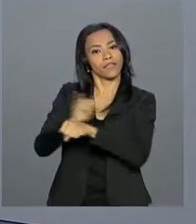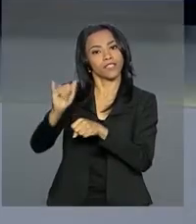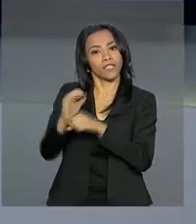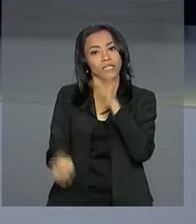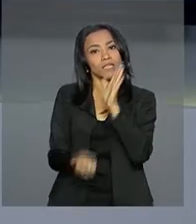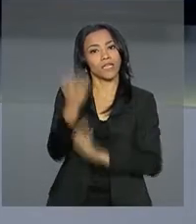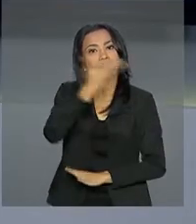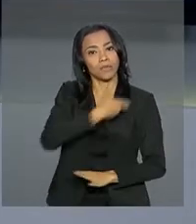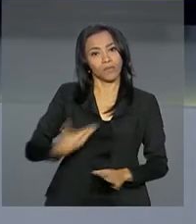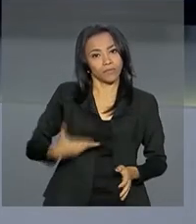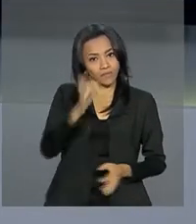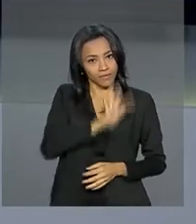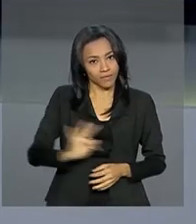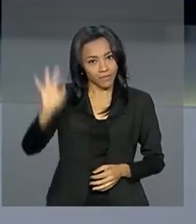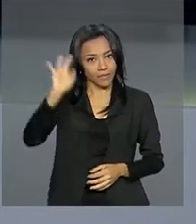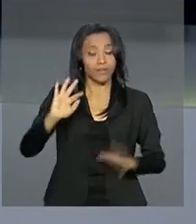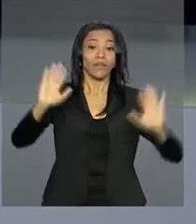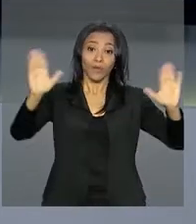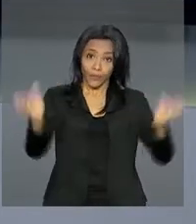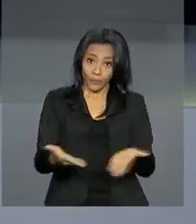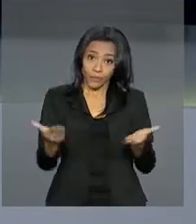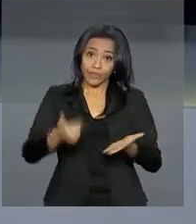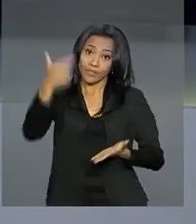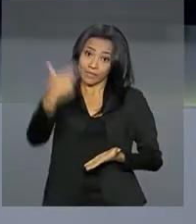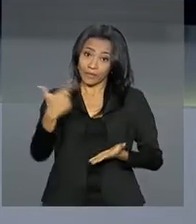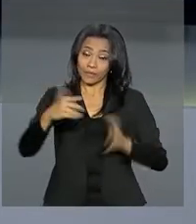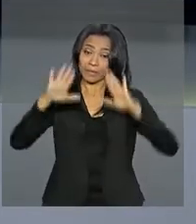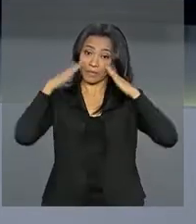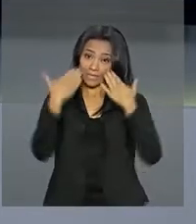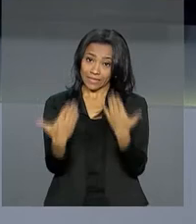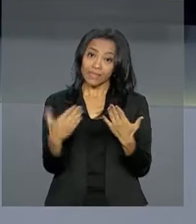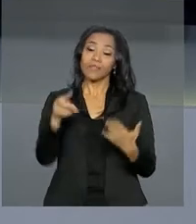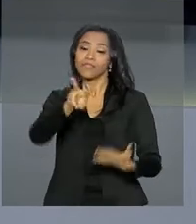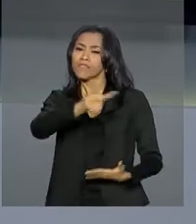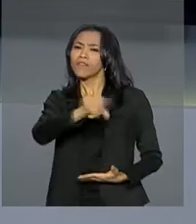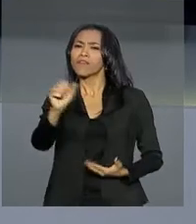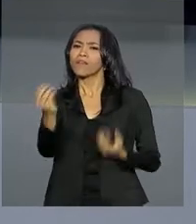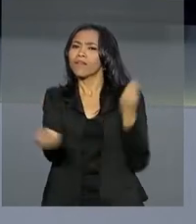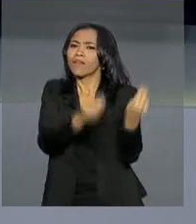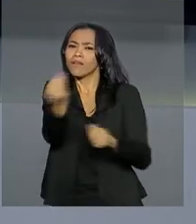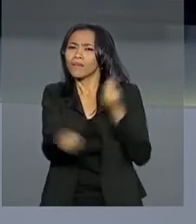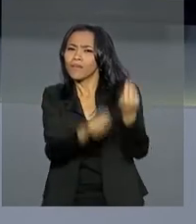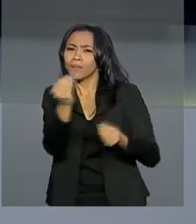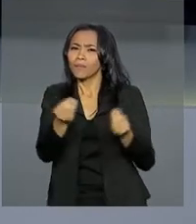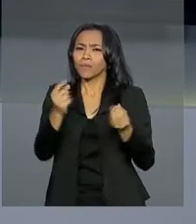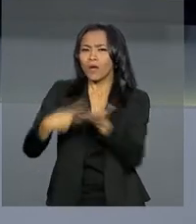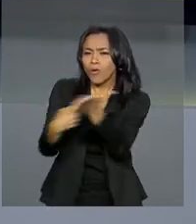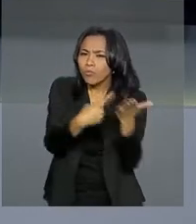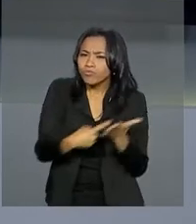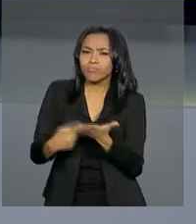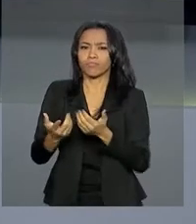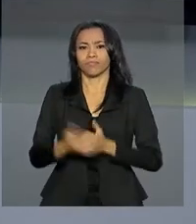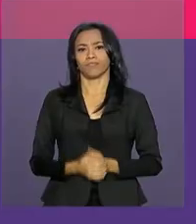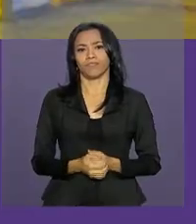Federal. Hoje, na segunda reportagem especial, você vai ver como as operações são pensadas.